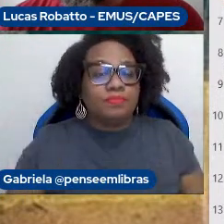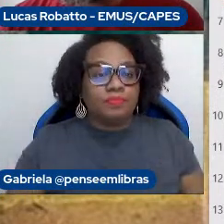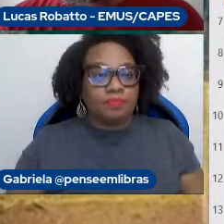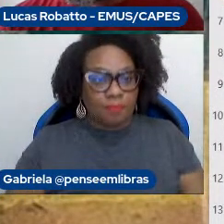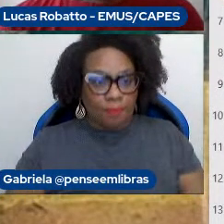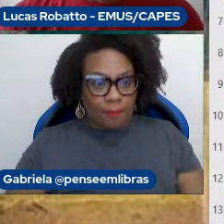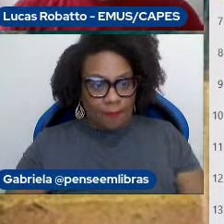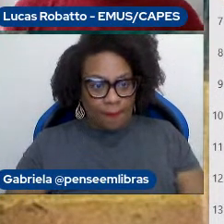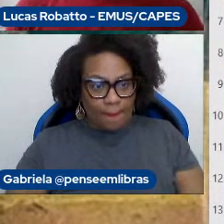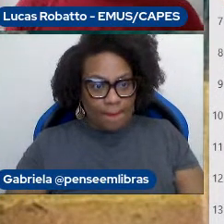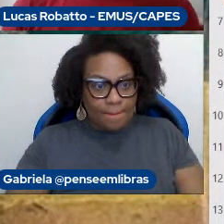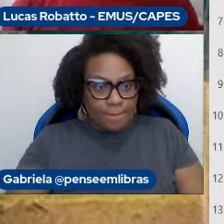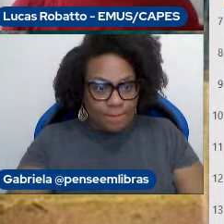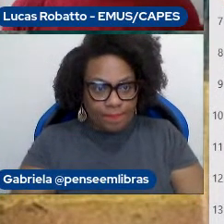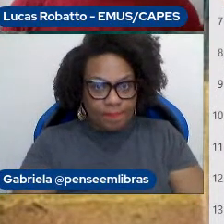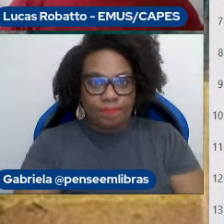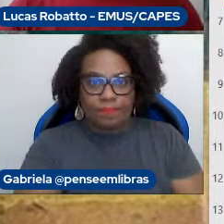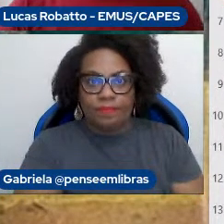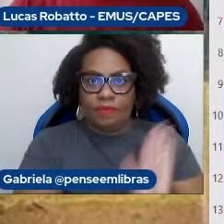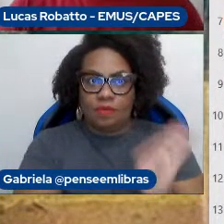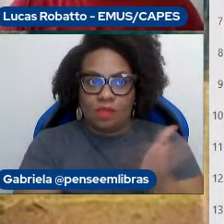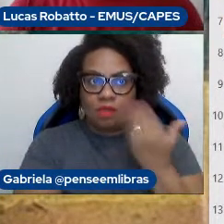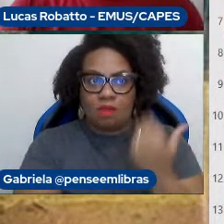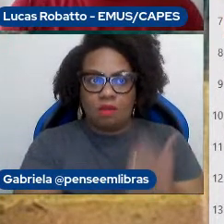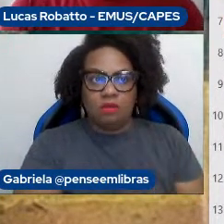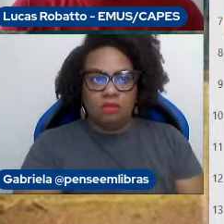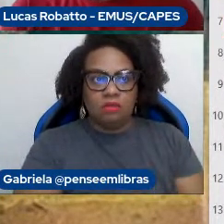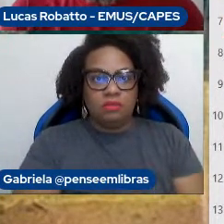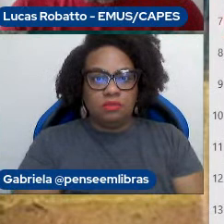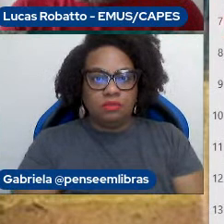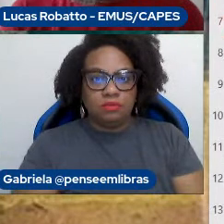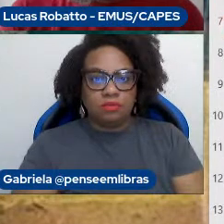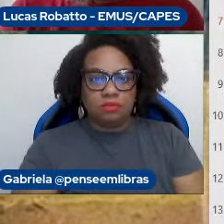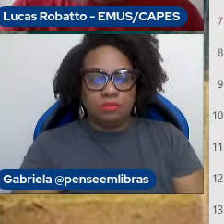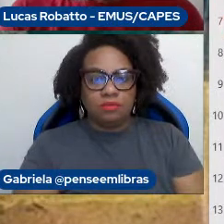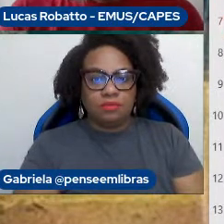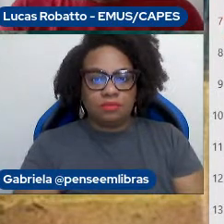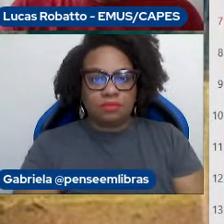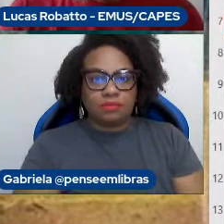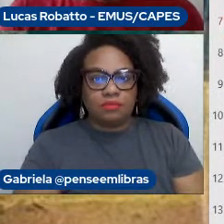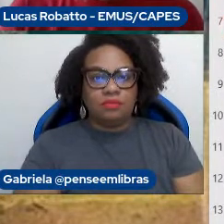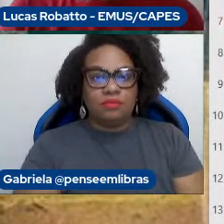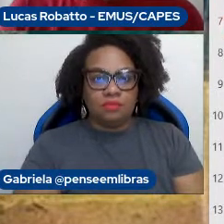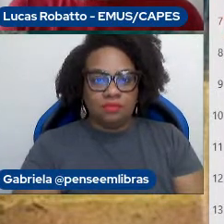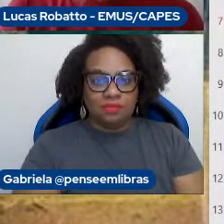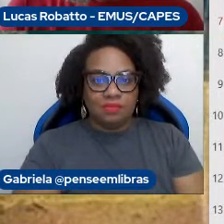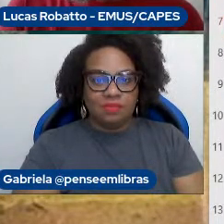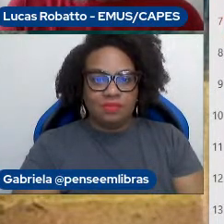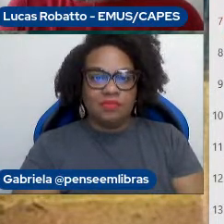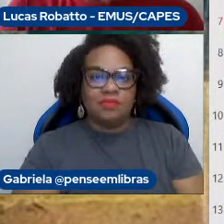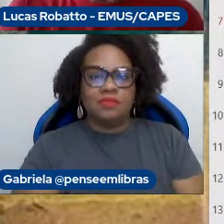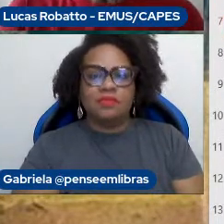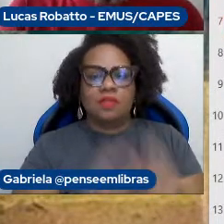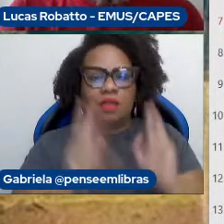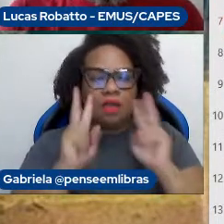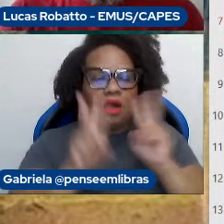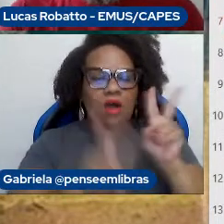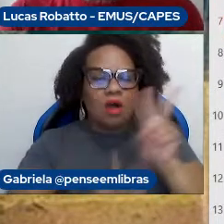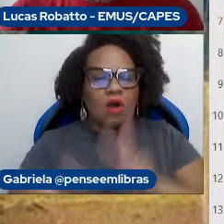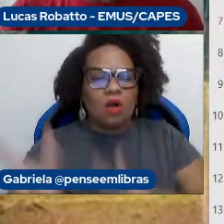Bom, próximo slide. Então, essa segunda parte da apresentação eu estou chamando de os recentes olhares para